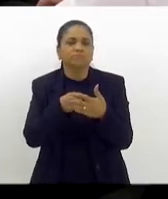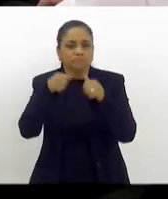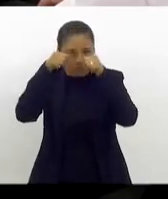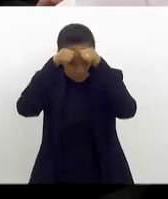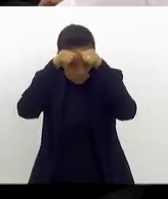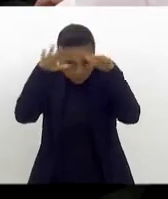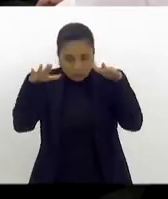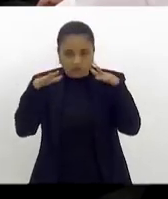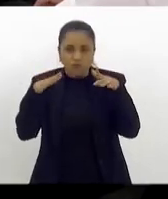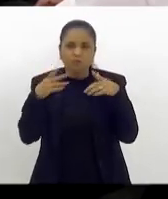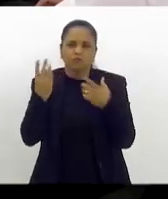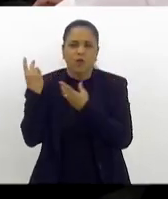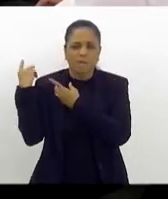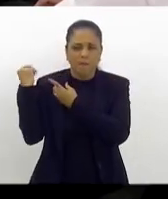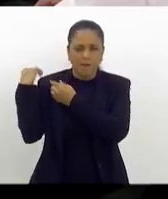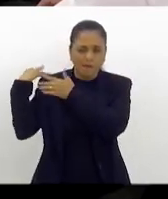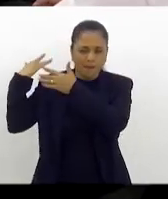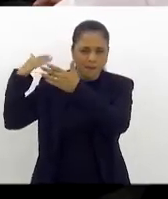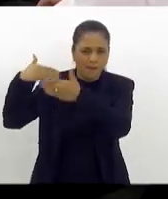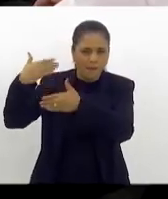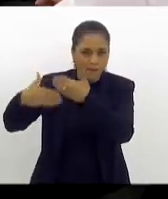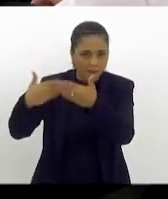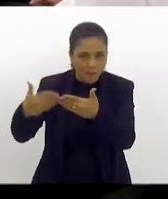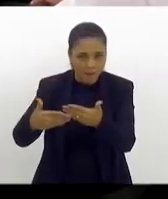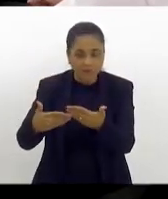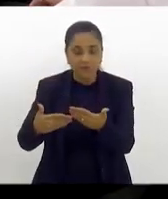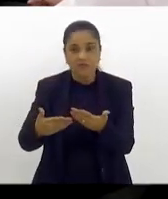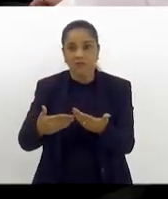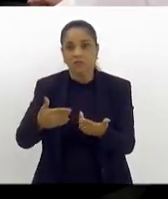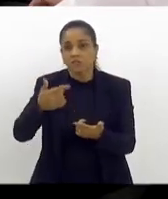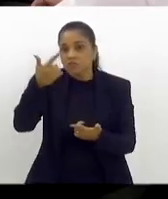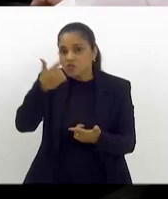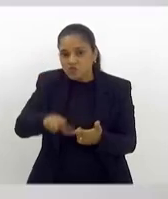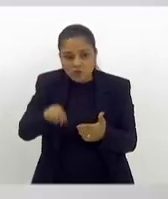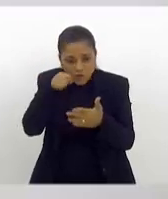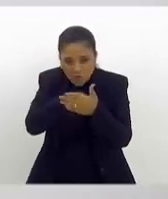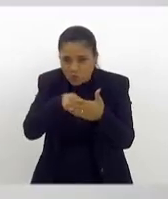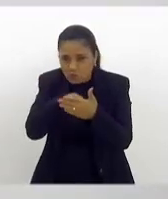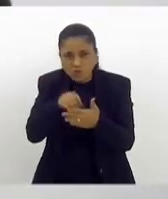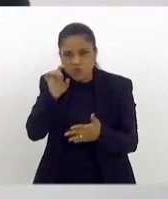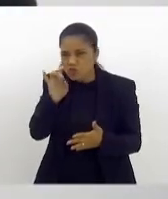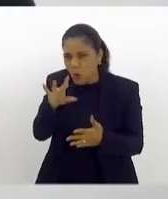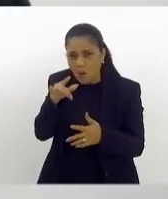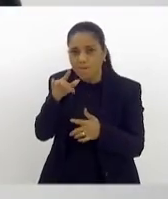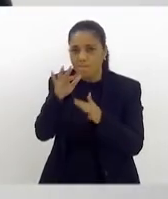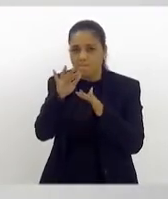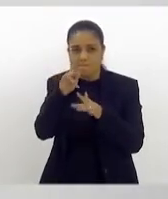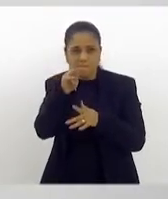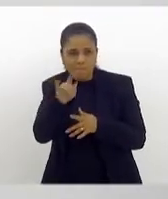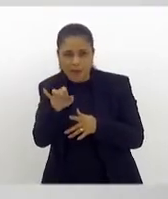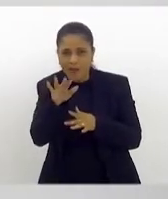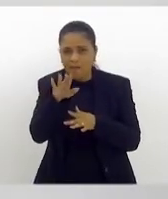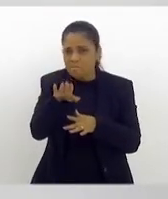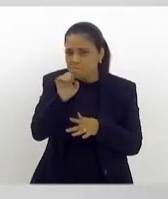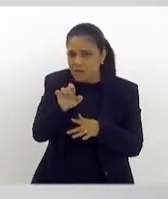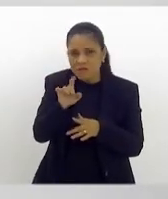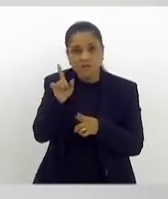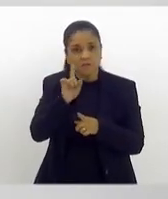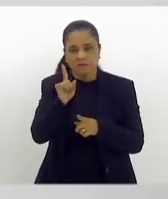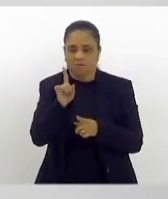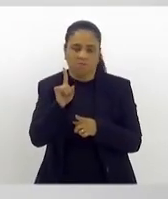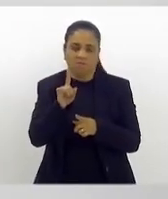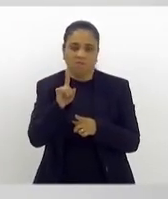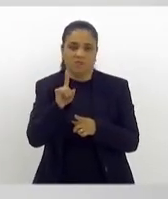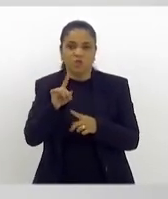essa luta e essa militância, de novo, não pode ser só dos pais. Ela é o interesse de todos.